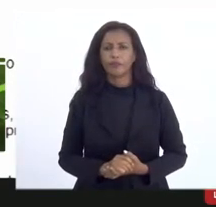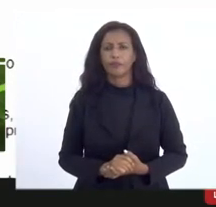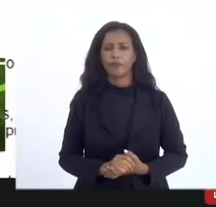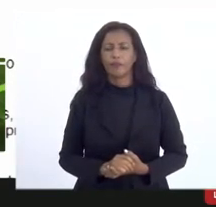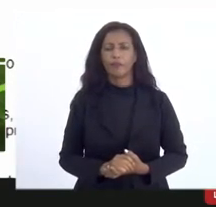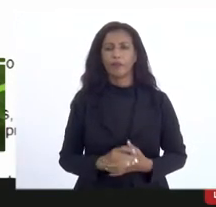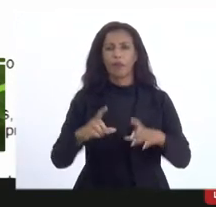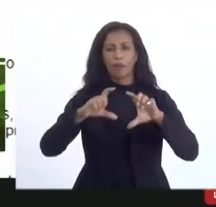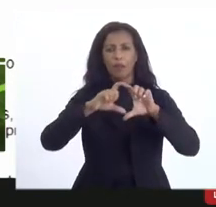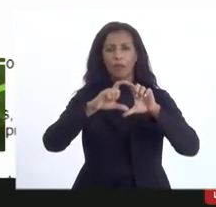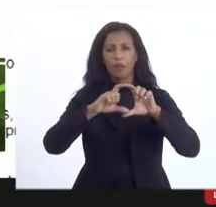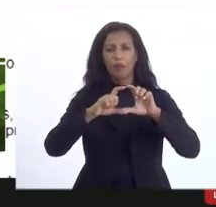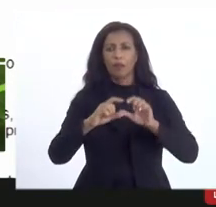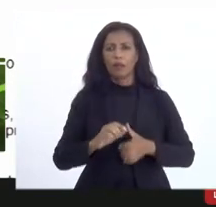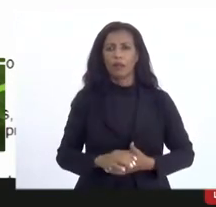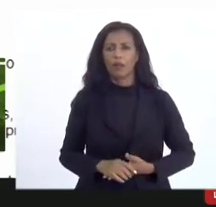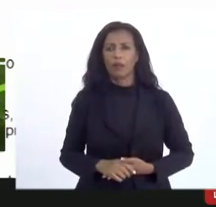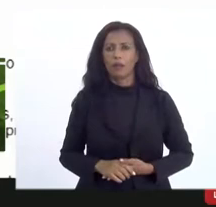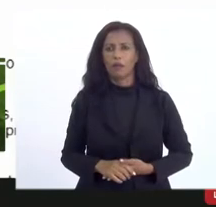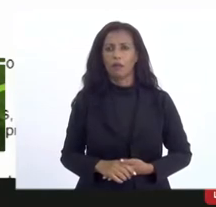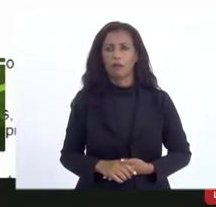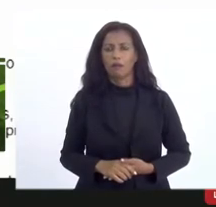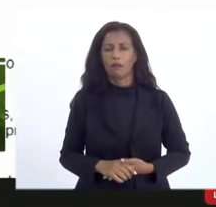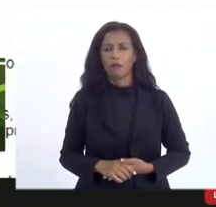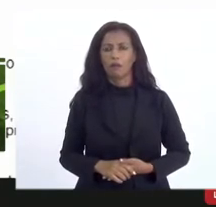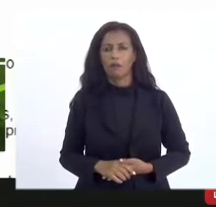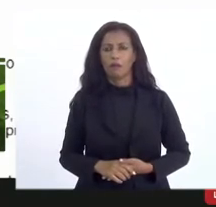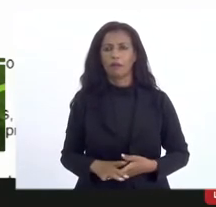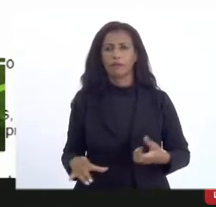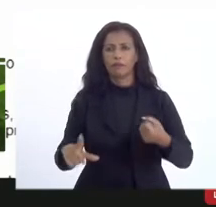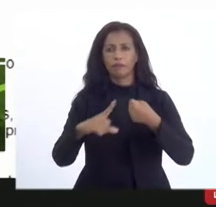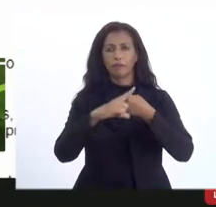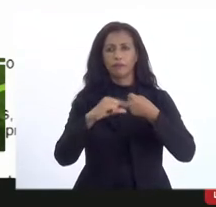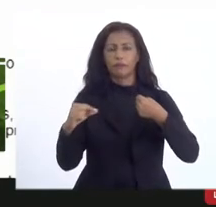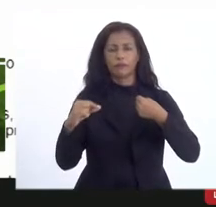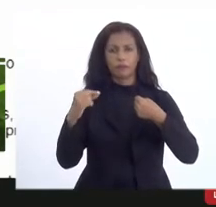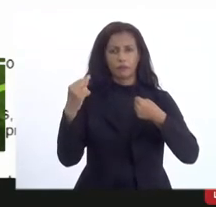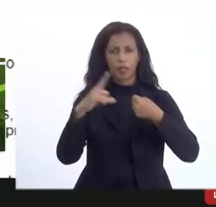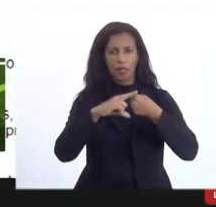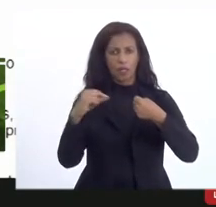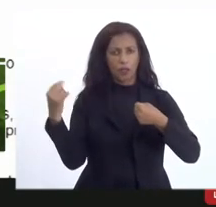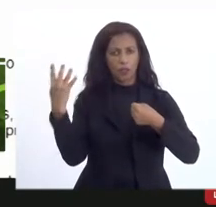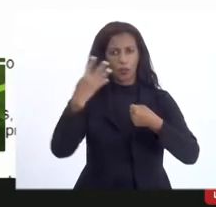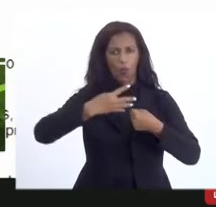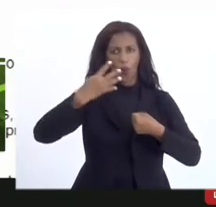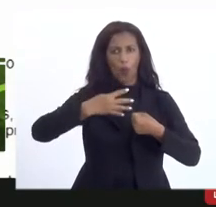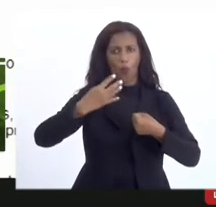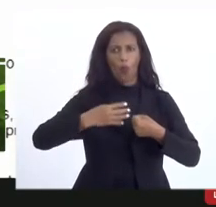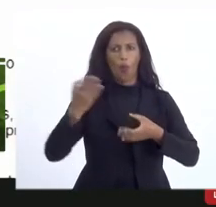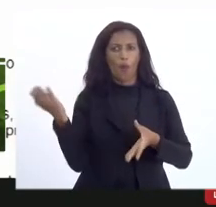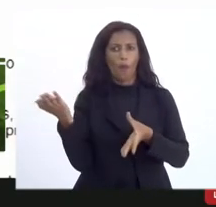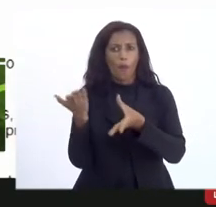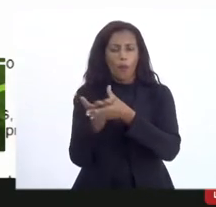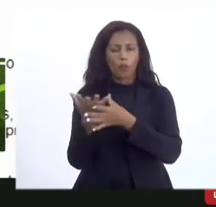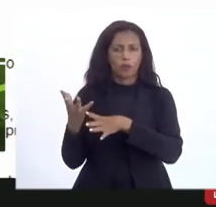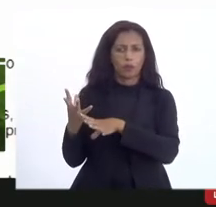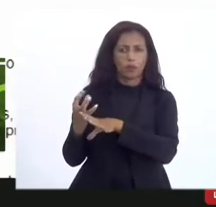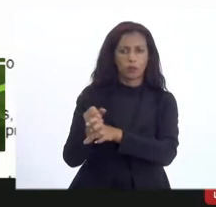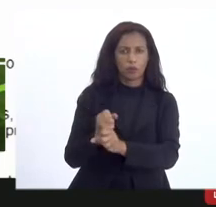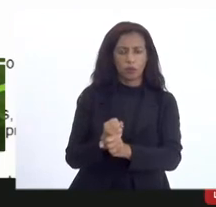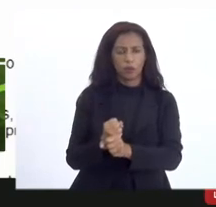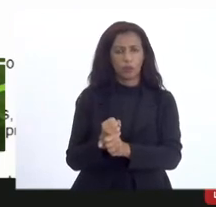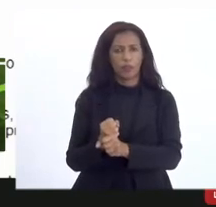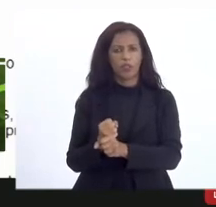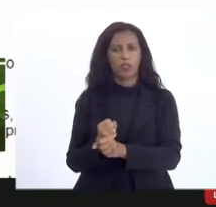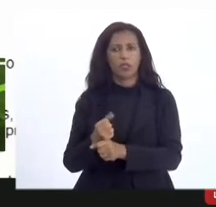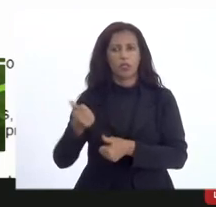único não esse você leu esse foi o que eu comentei o processo de prestação de contas referente aos projetos